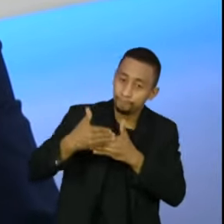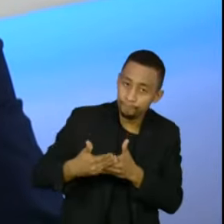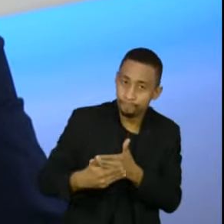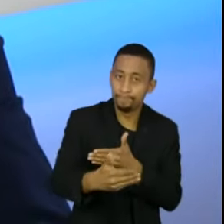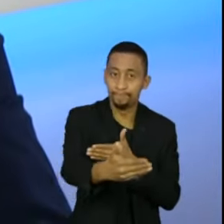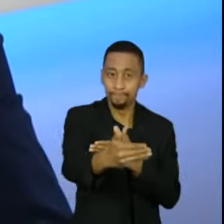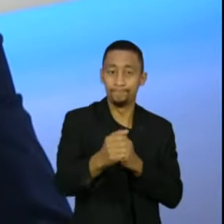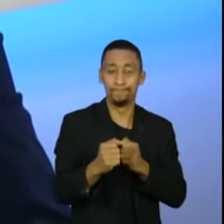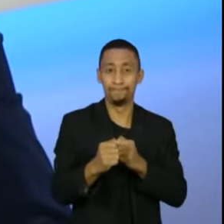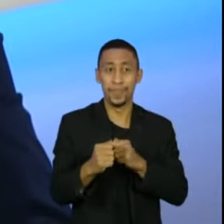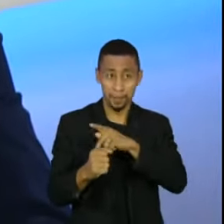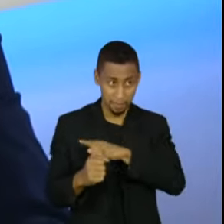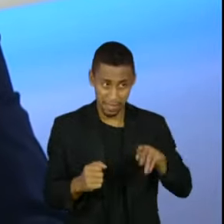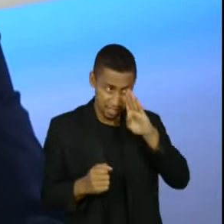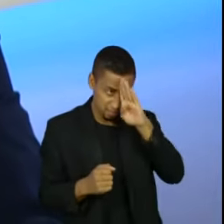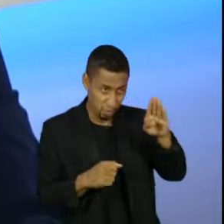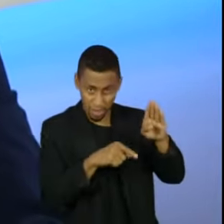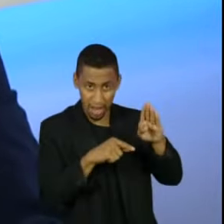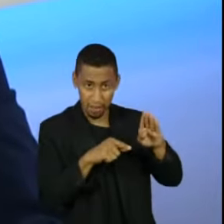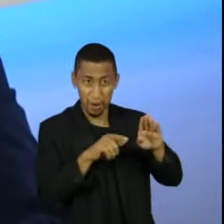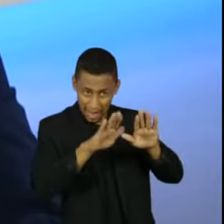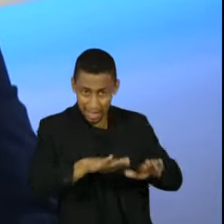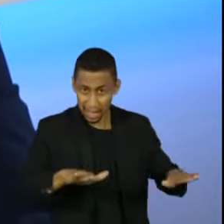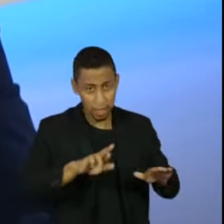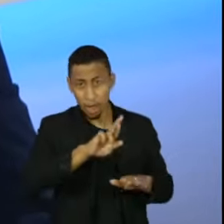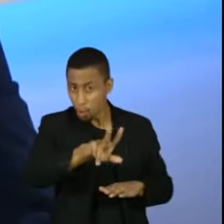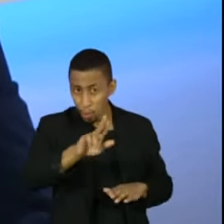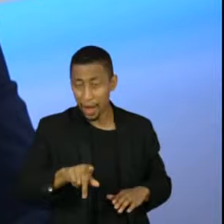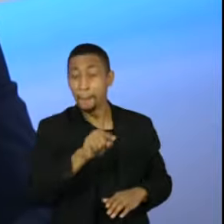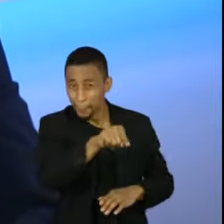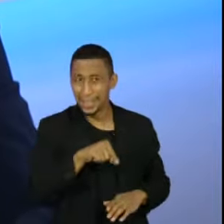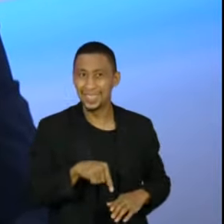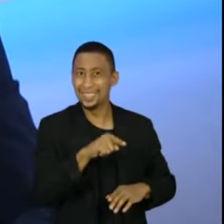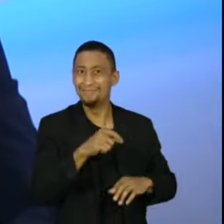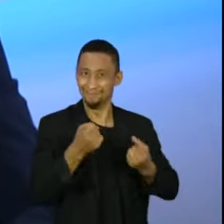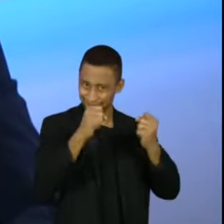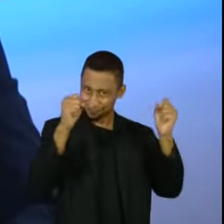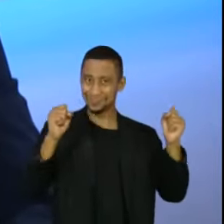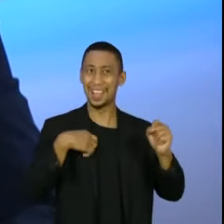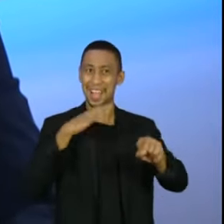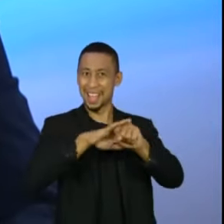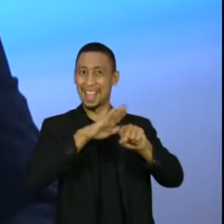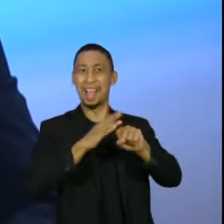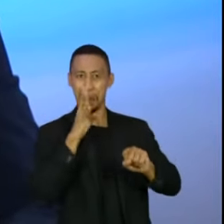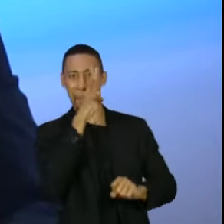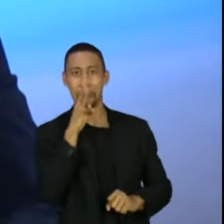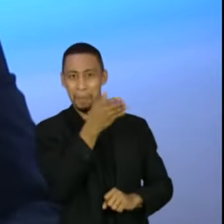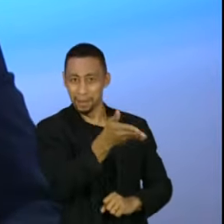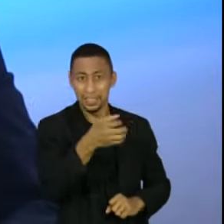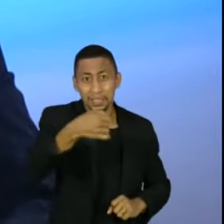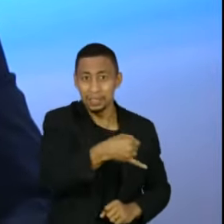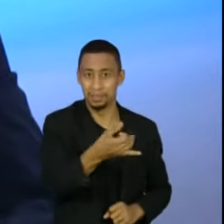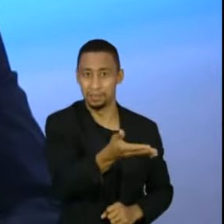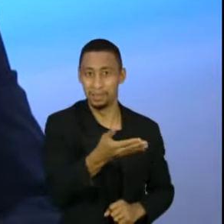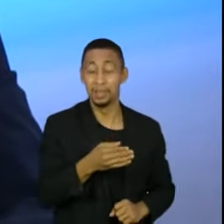que não era criança birrenta, mas uma criança pirracenta, na virada do ano já eram muitos cientistas, muitos médicos dizendo que nós teríamos uma situação gravíssima como estamos